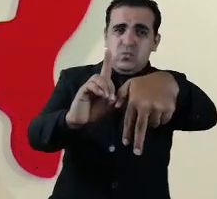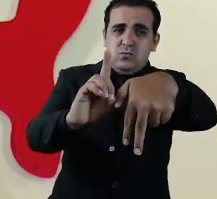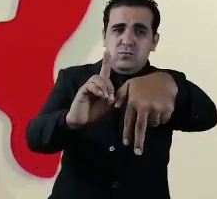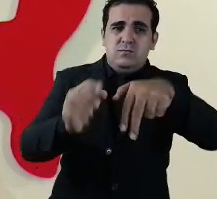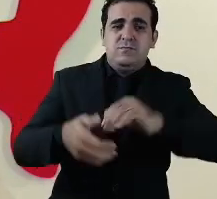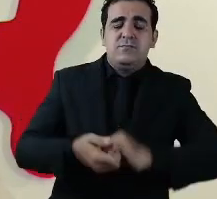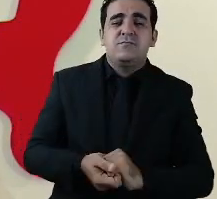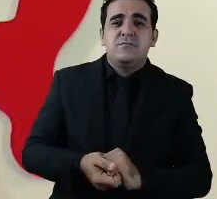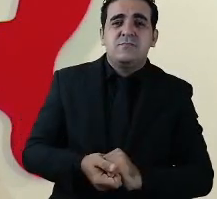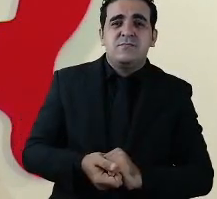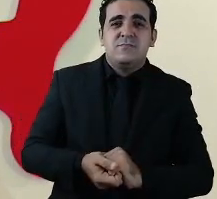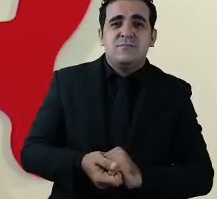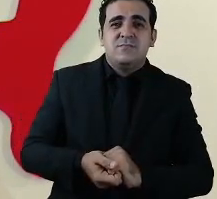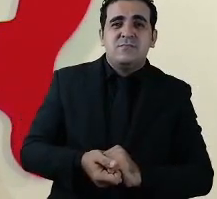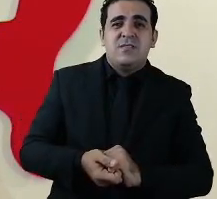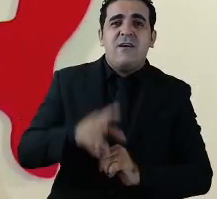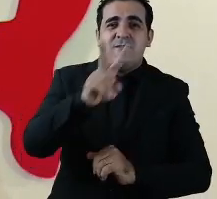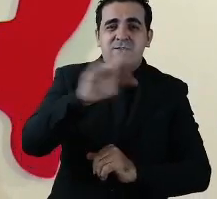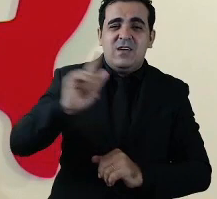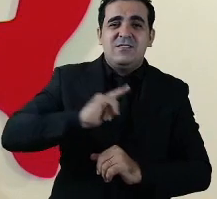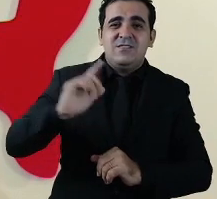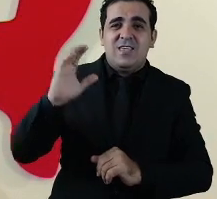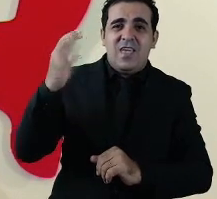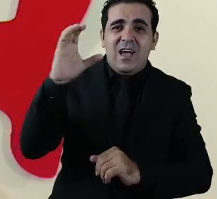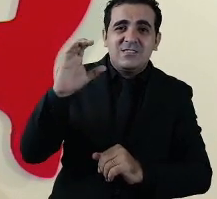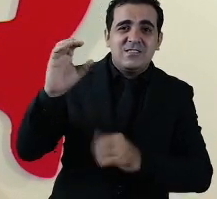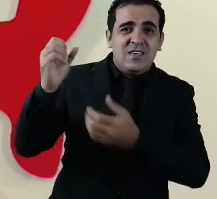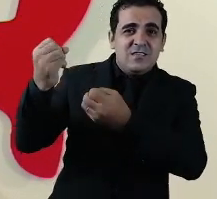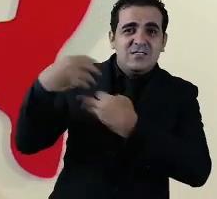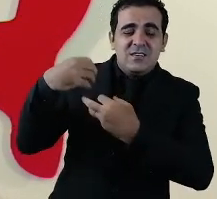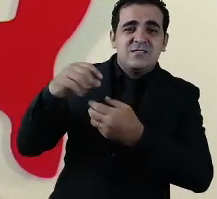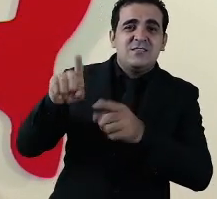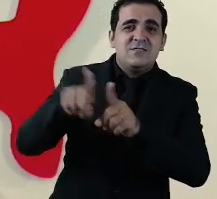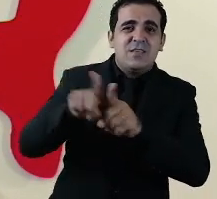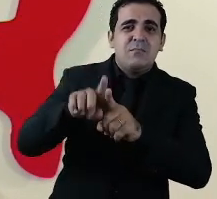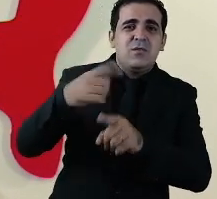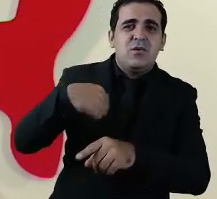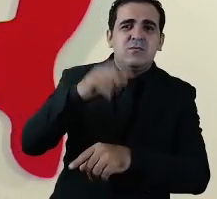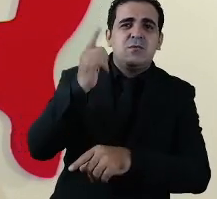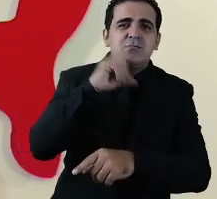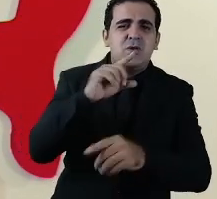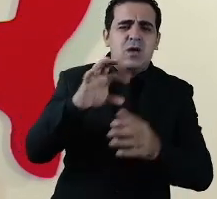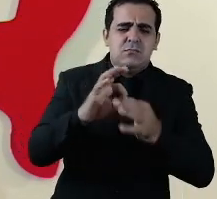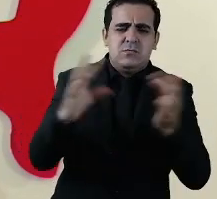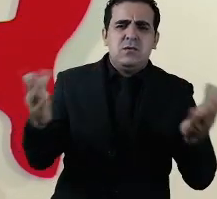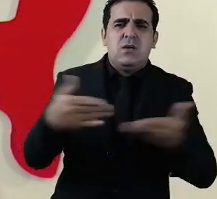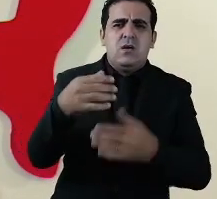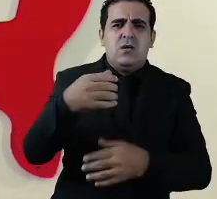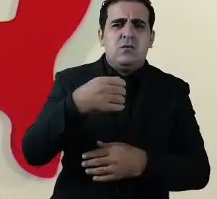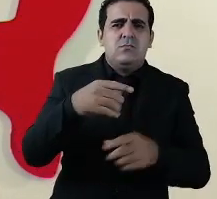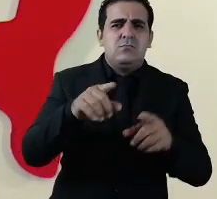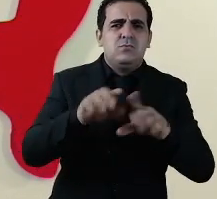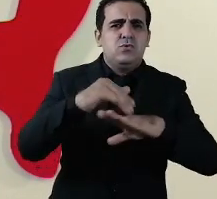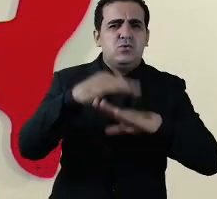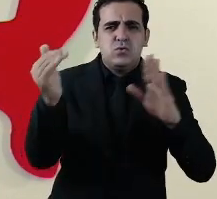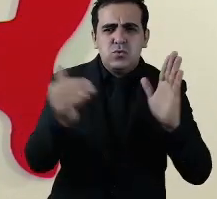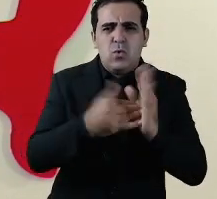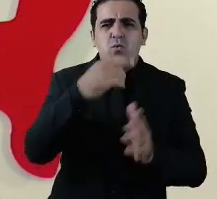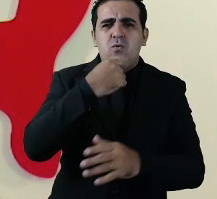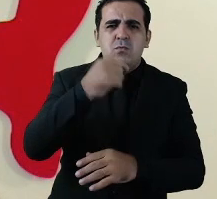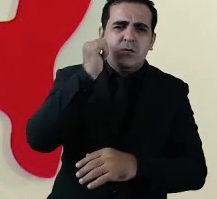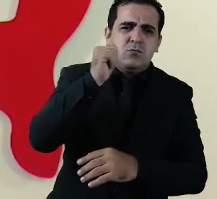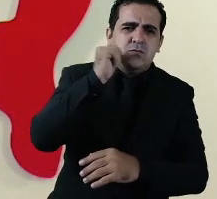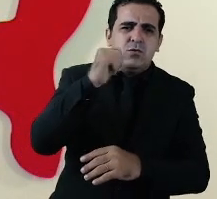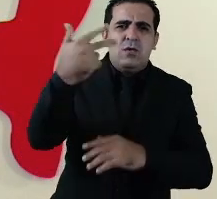e lastreado na ciência o Maranhão vai vencer esse grande desafio. Me coloco à disposição de todos as senhoras e os senhores